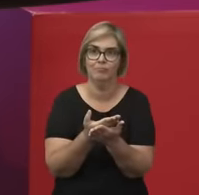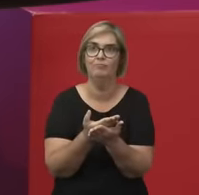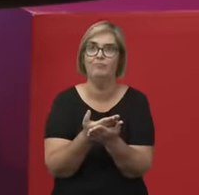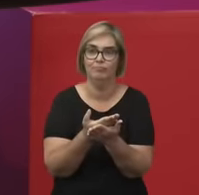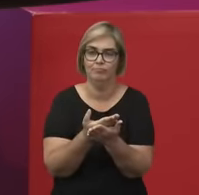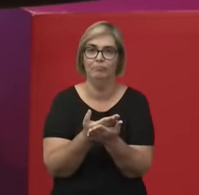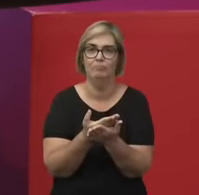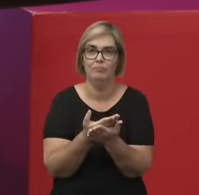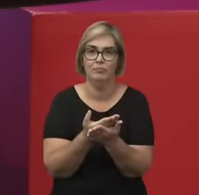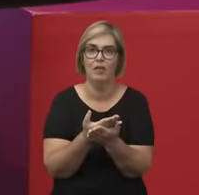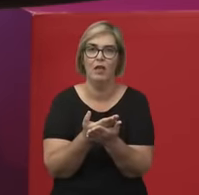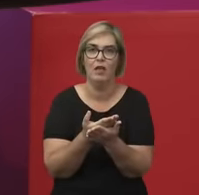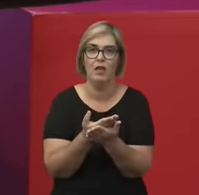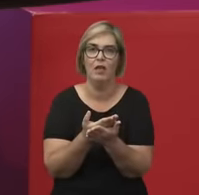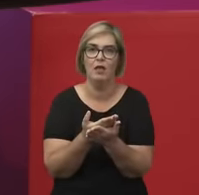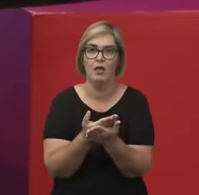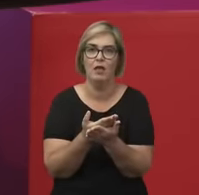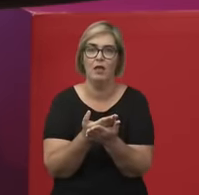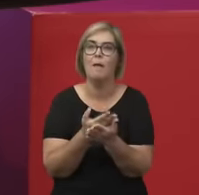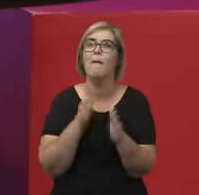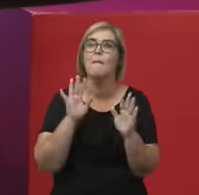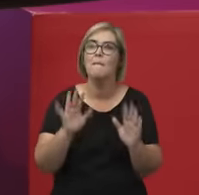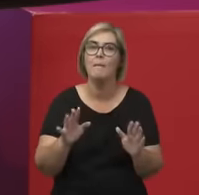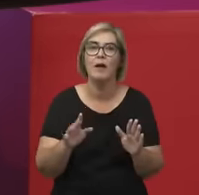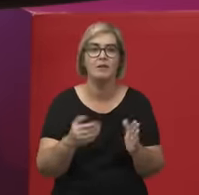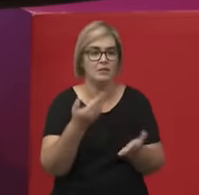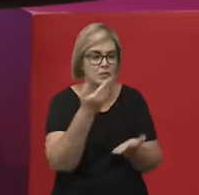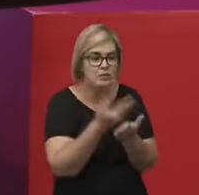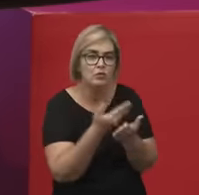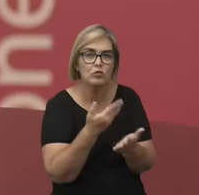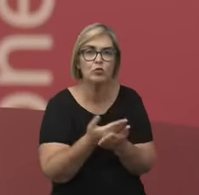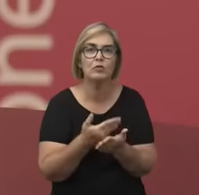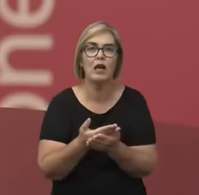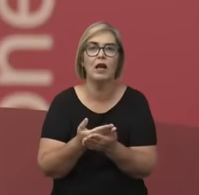a maior quantidade de tempo, ao longo da maior quantidade de tempo possível